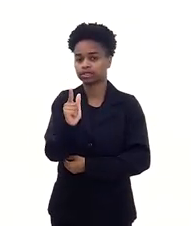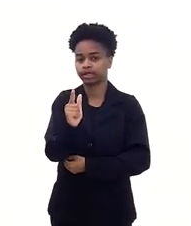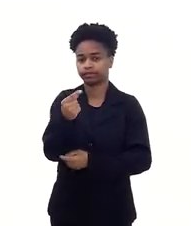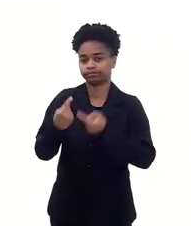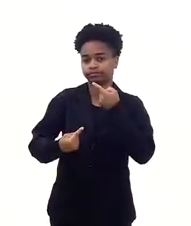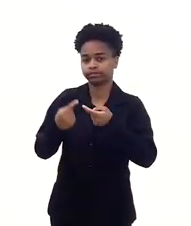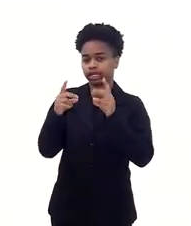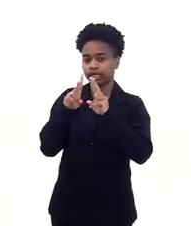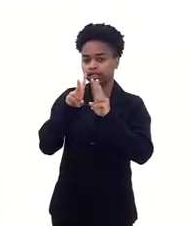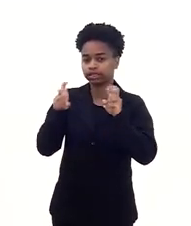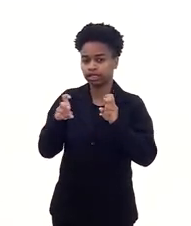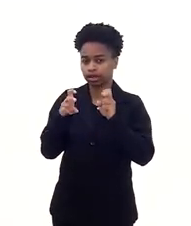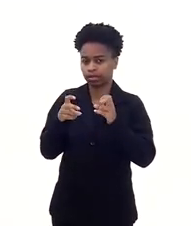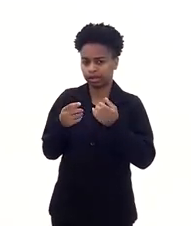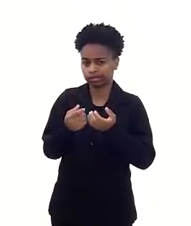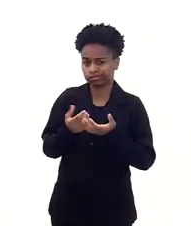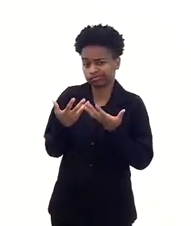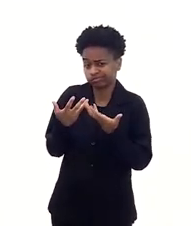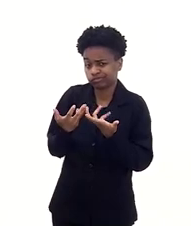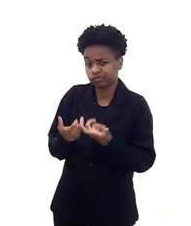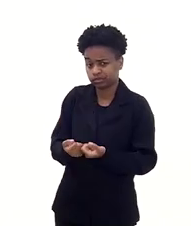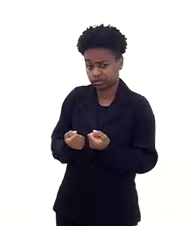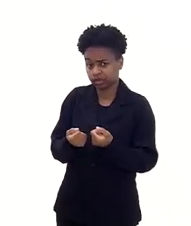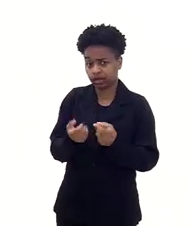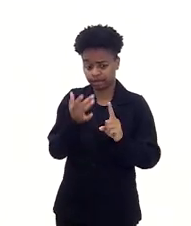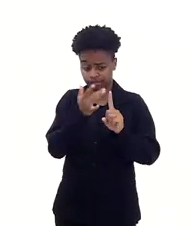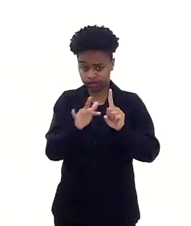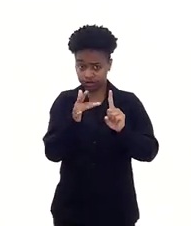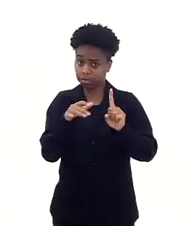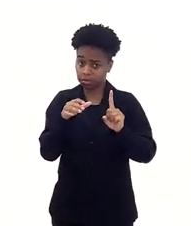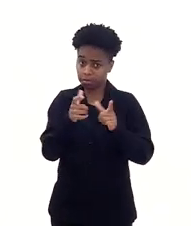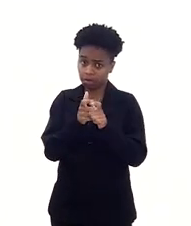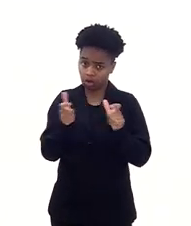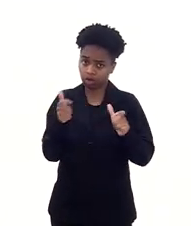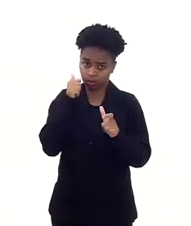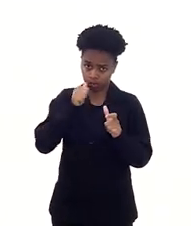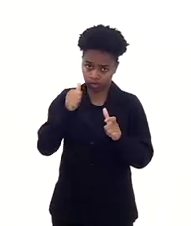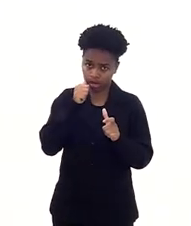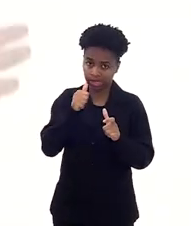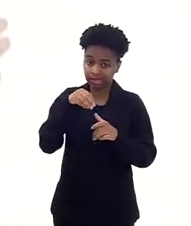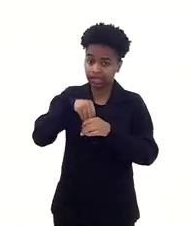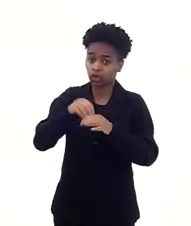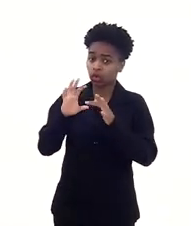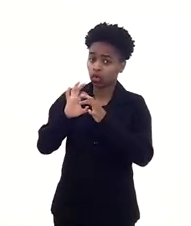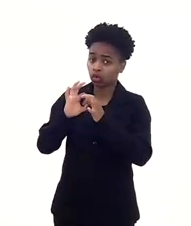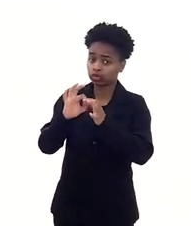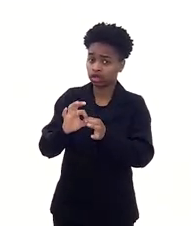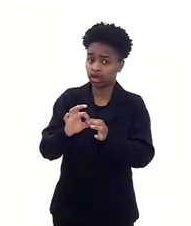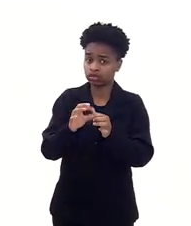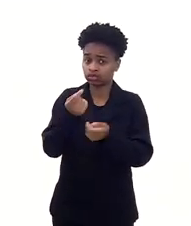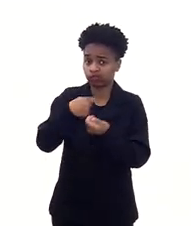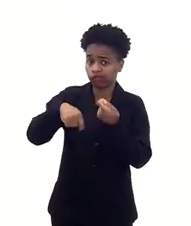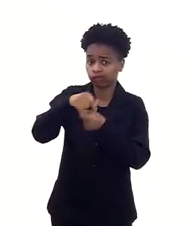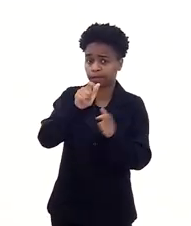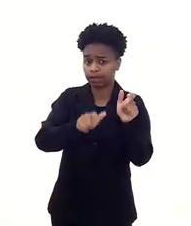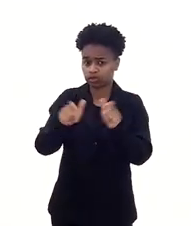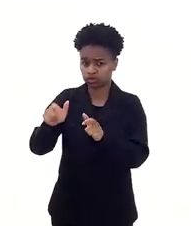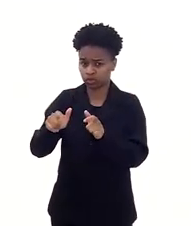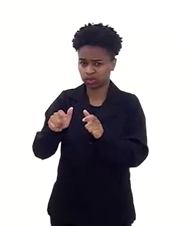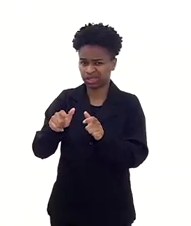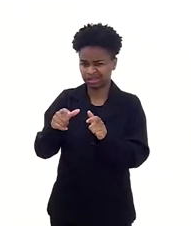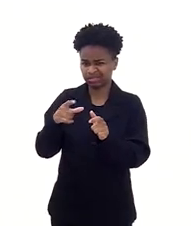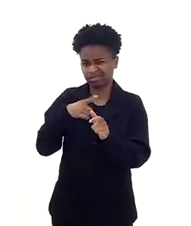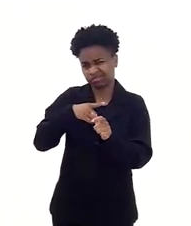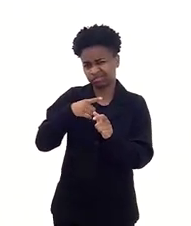consentimento de uma vítima, majoritariamente mulher, 96%, num contexto do tráfico de pessoas? Esse